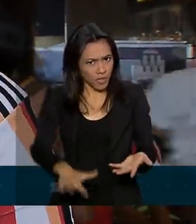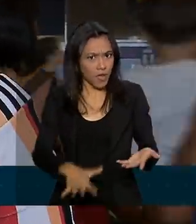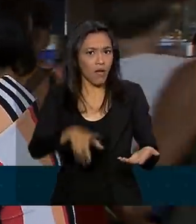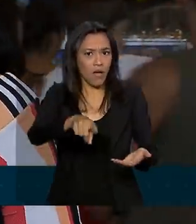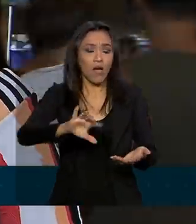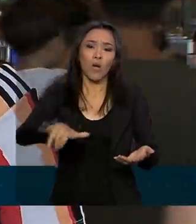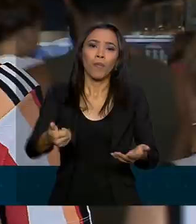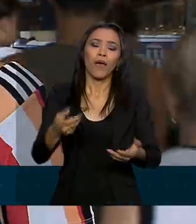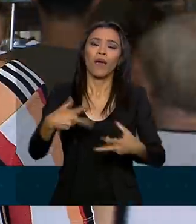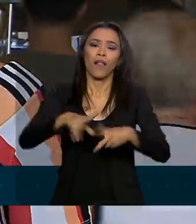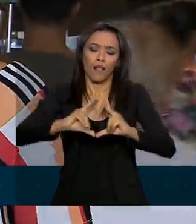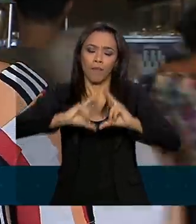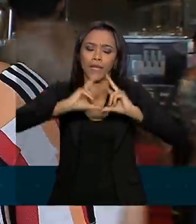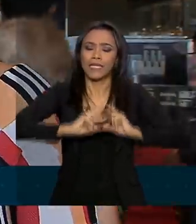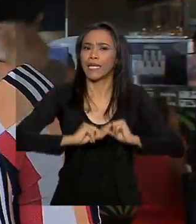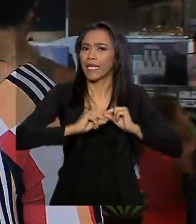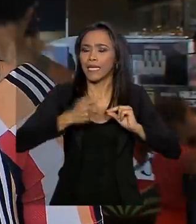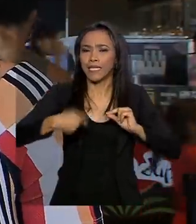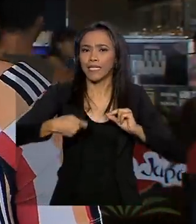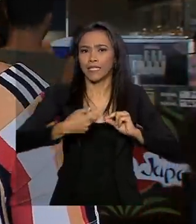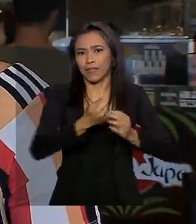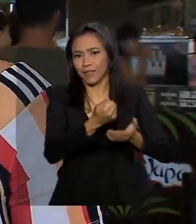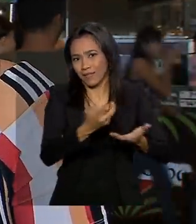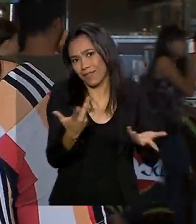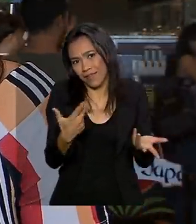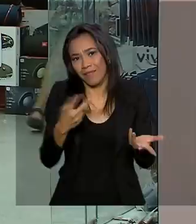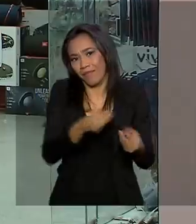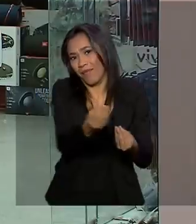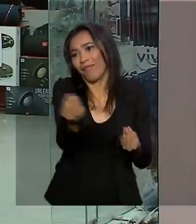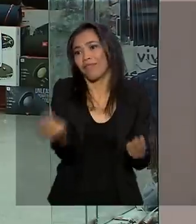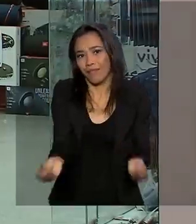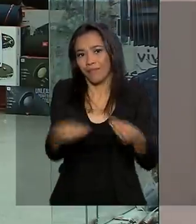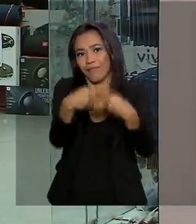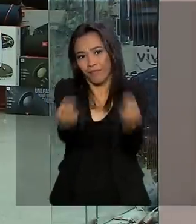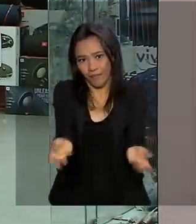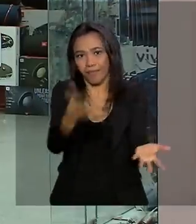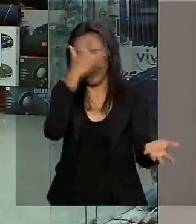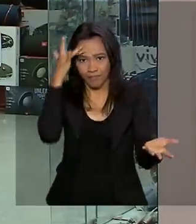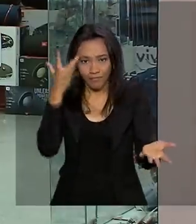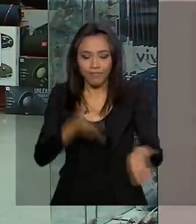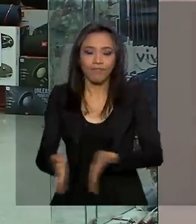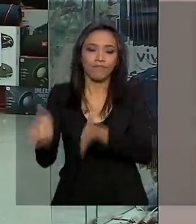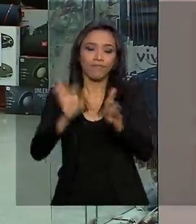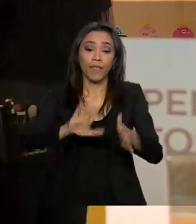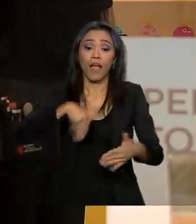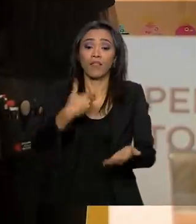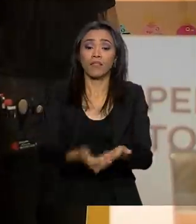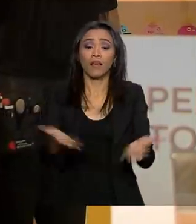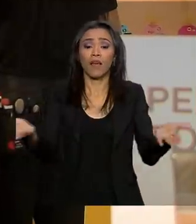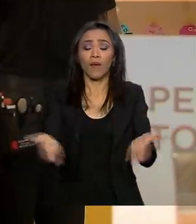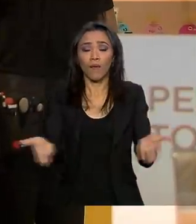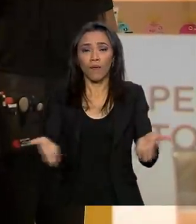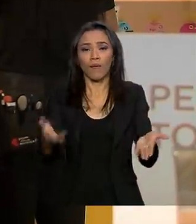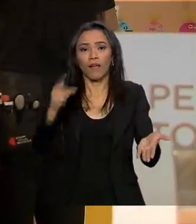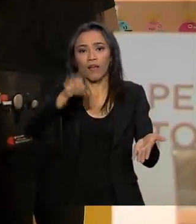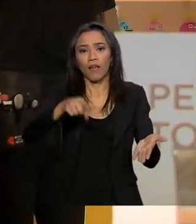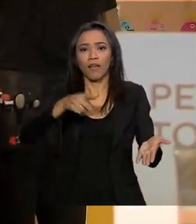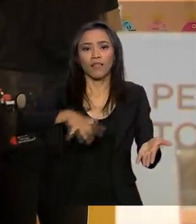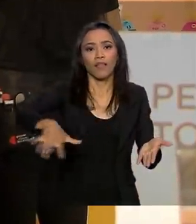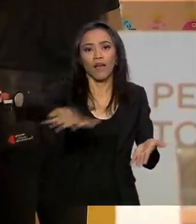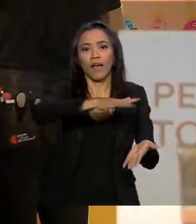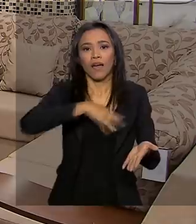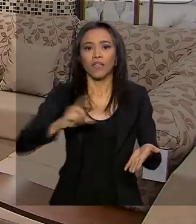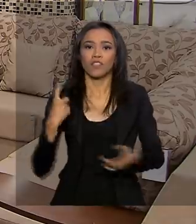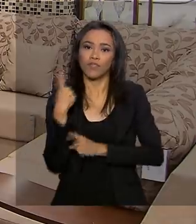comprar as lembrancinhas que a gente precisa, os presentes para o pessoal. Até agora, as maiores vendas foram nos setores de